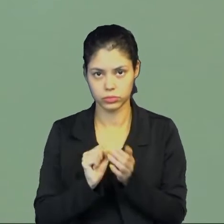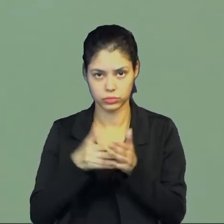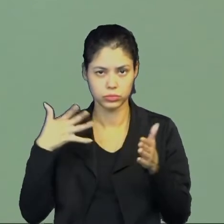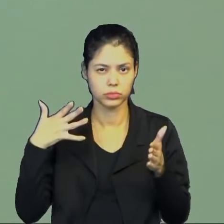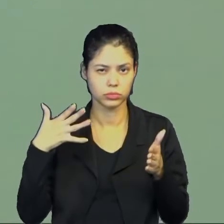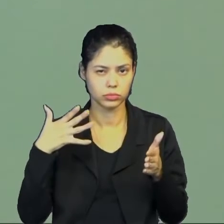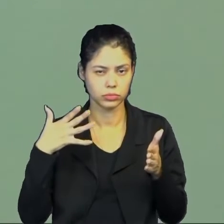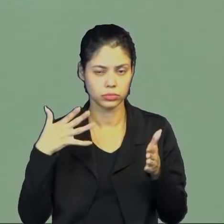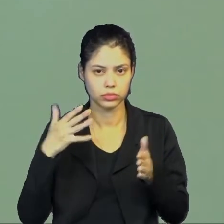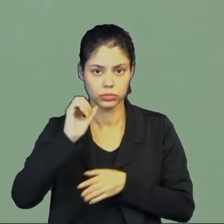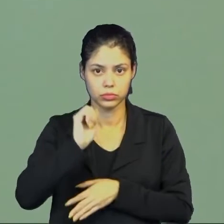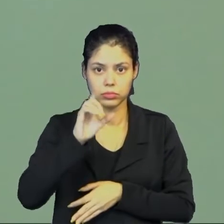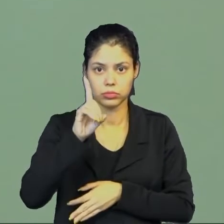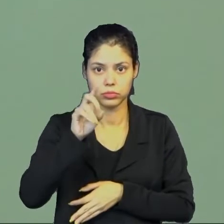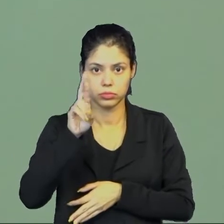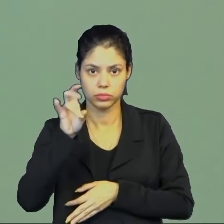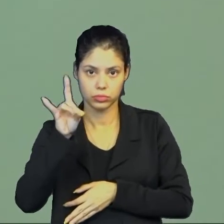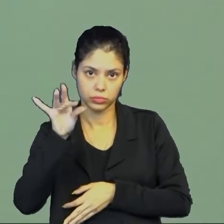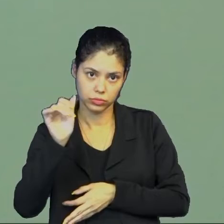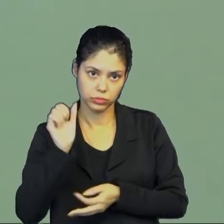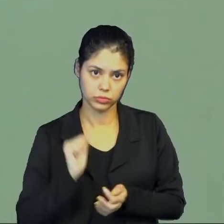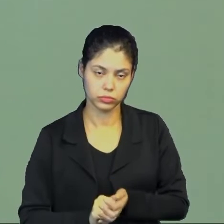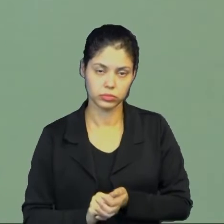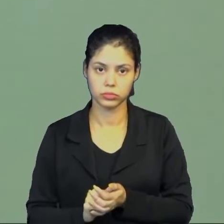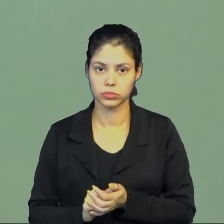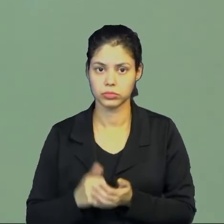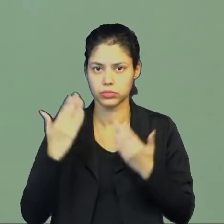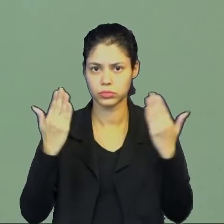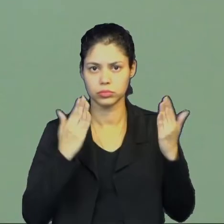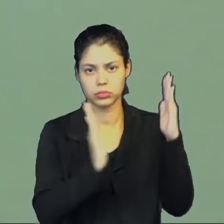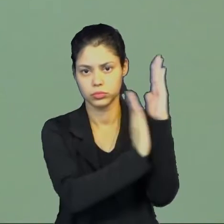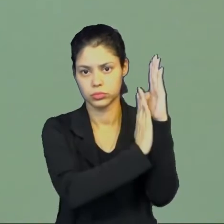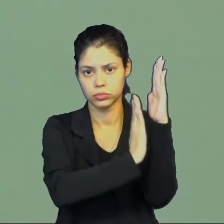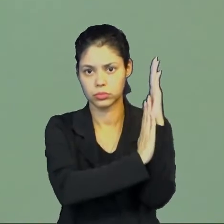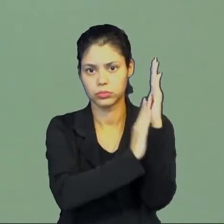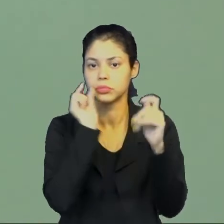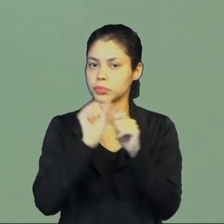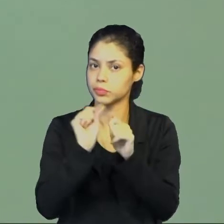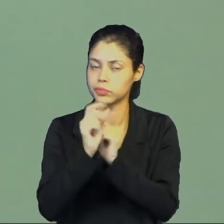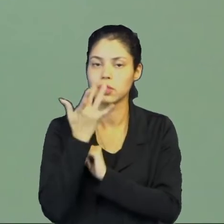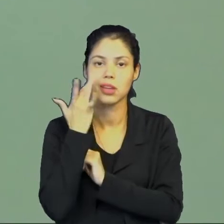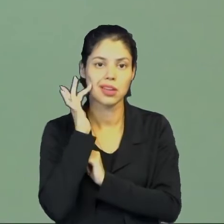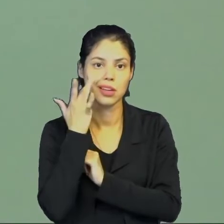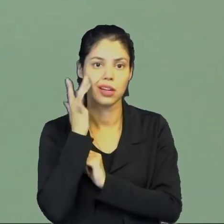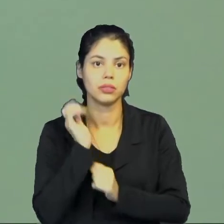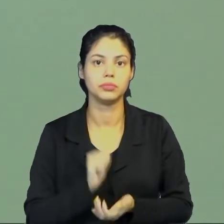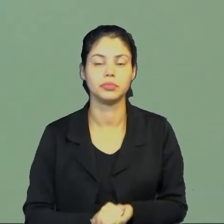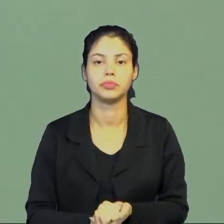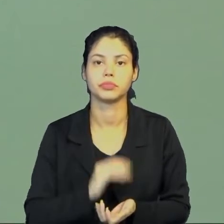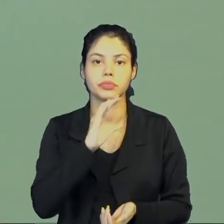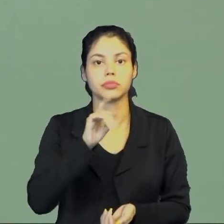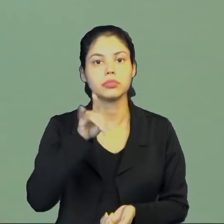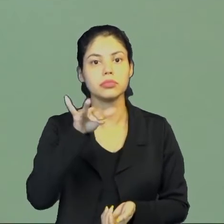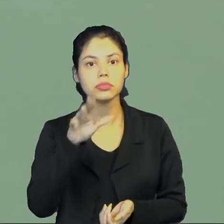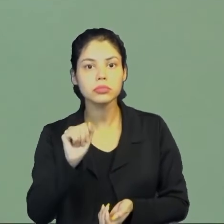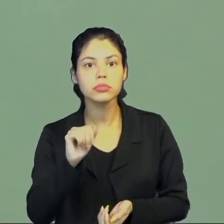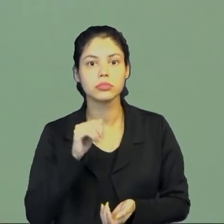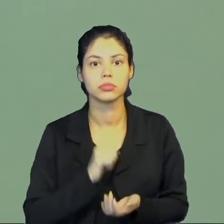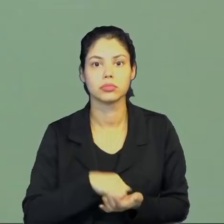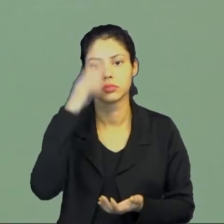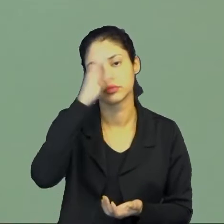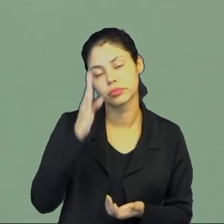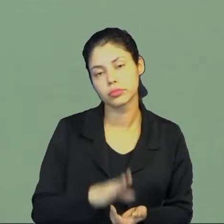muitos adornos, né, em paredes, ornamentos já feitos de ouro. A colonização do Brasil,